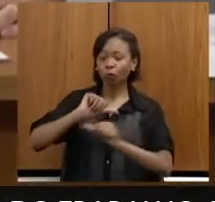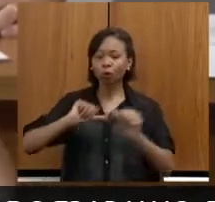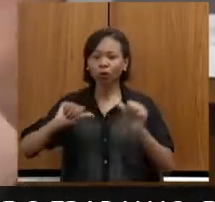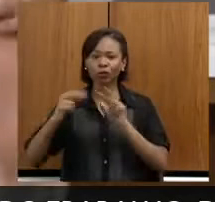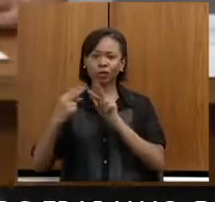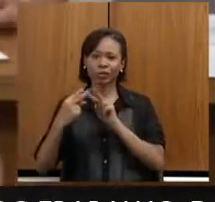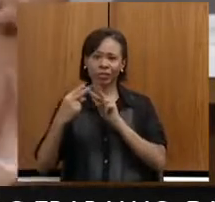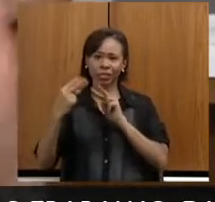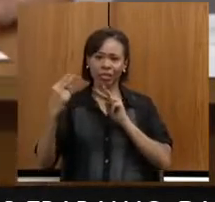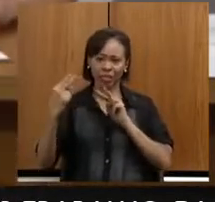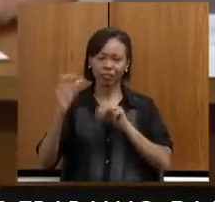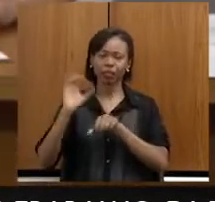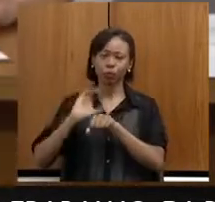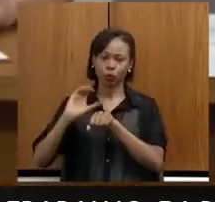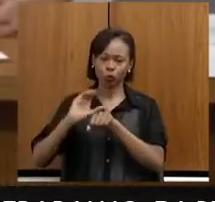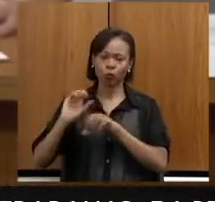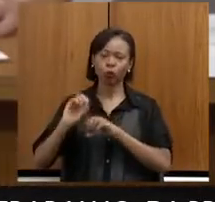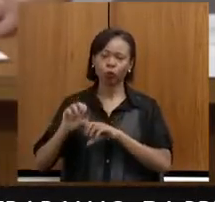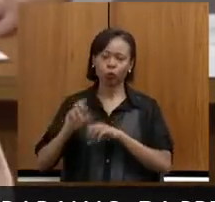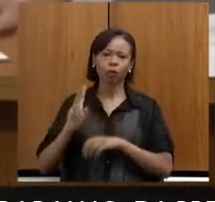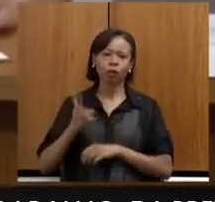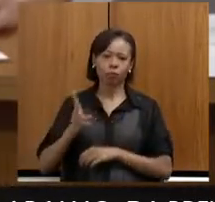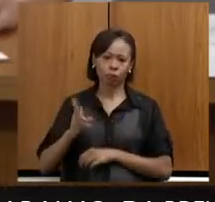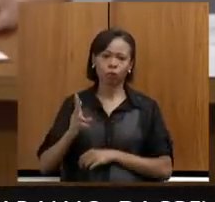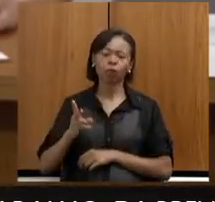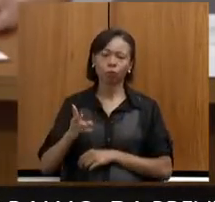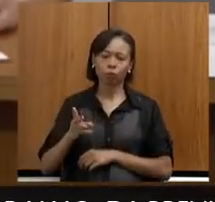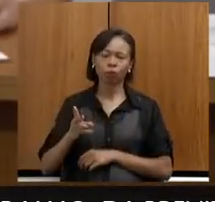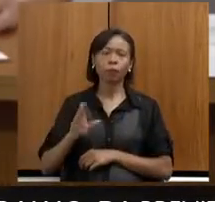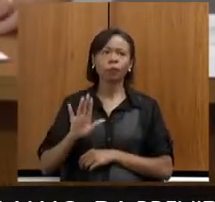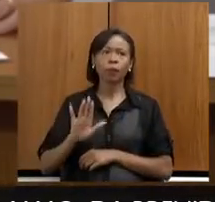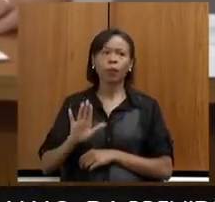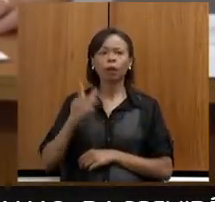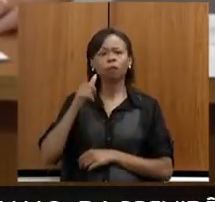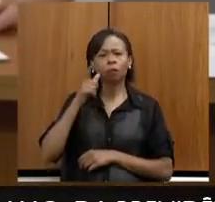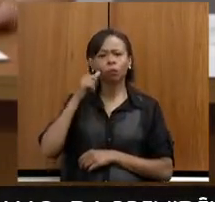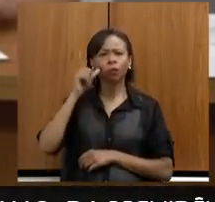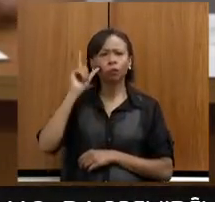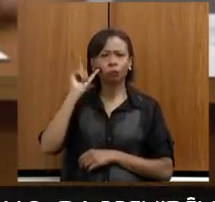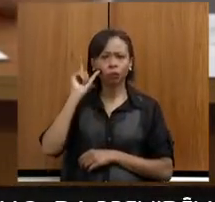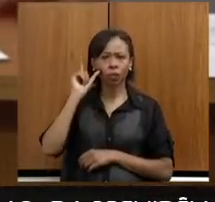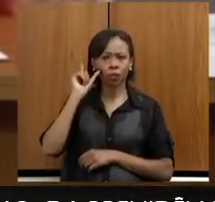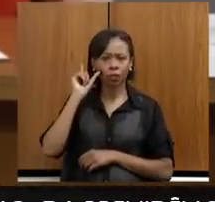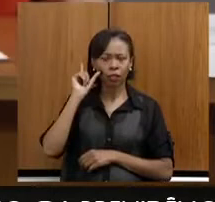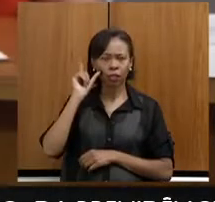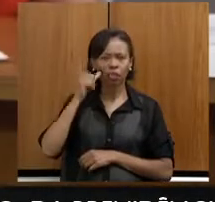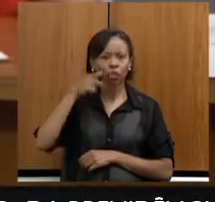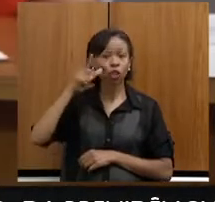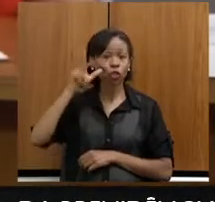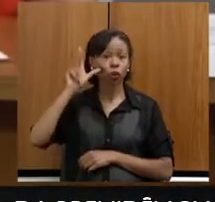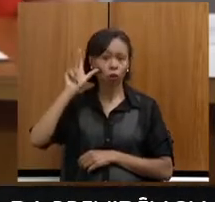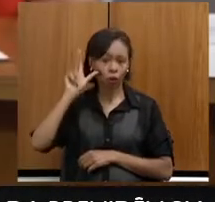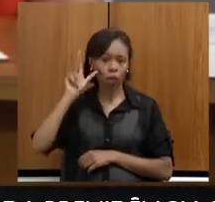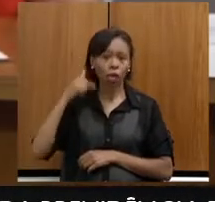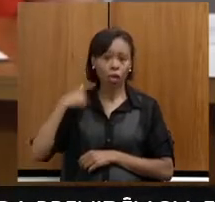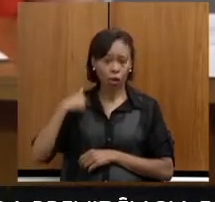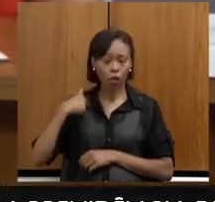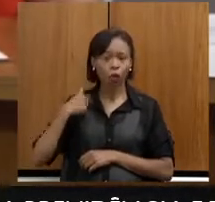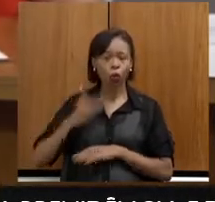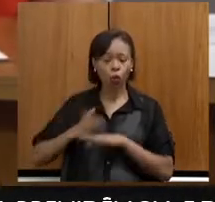Mas ela continuou colocando. Tanto que, ontem, fui... antes de ontem, fui na formatura